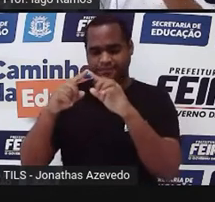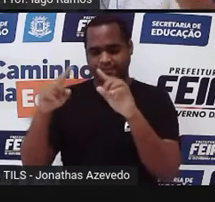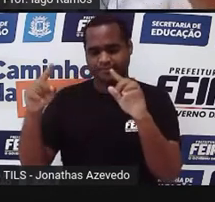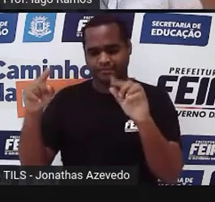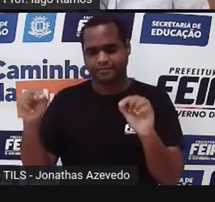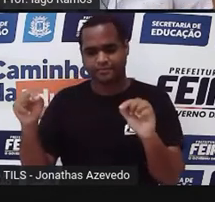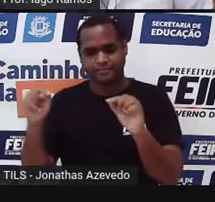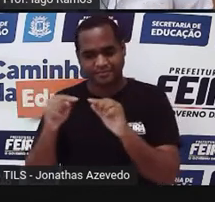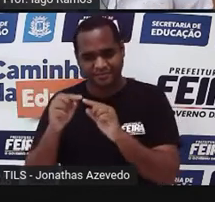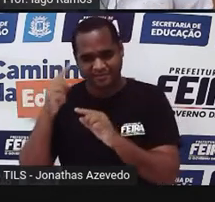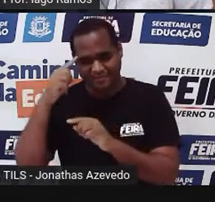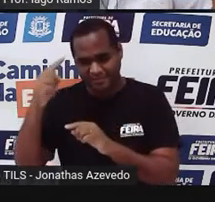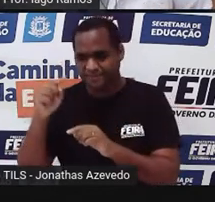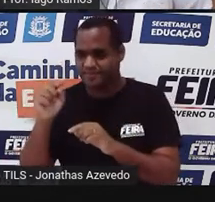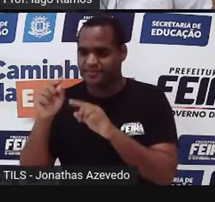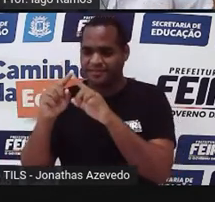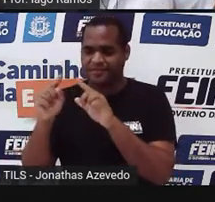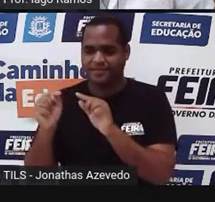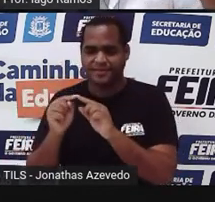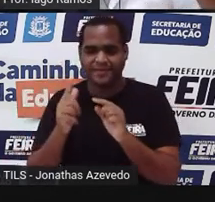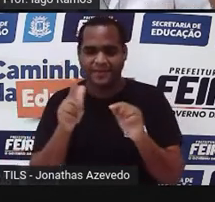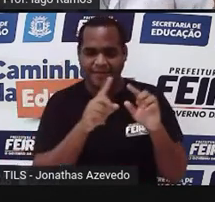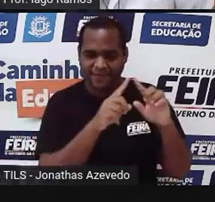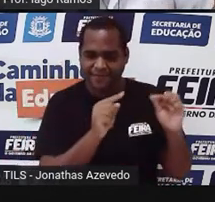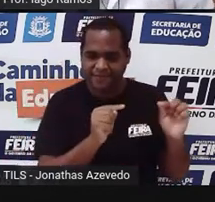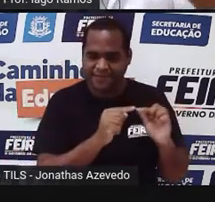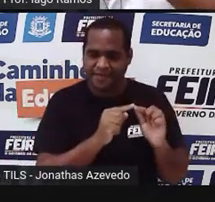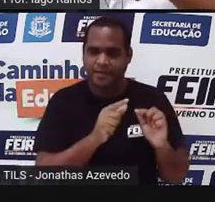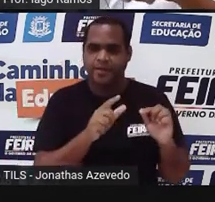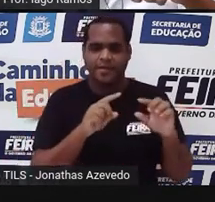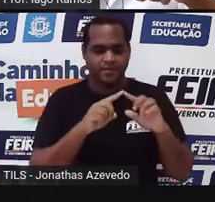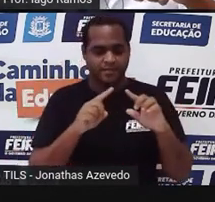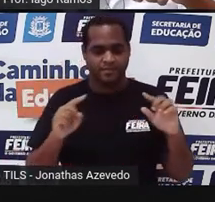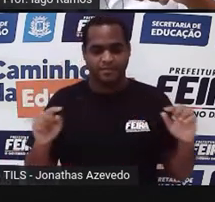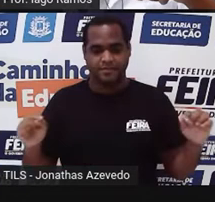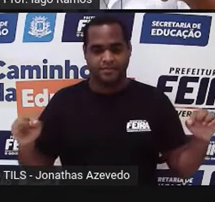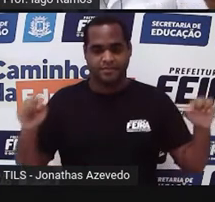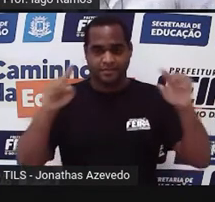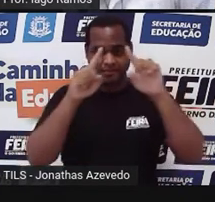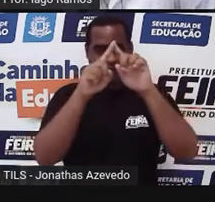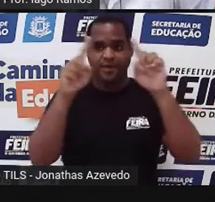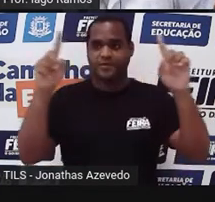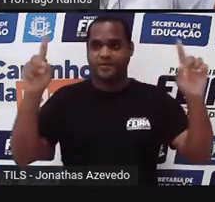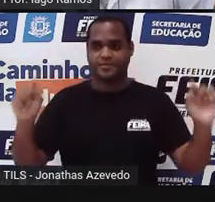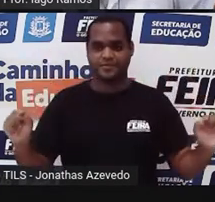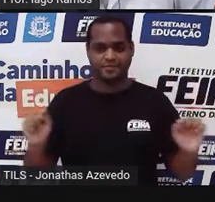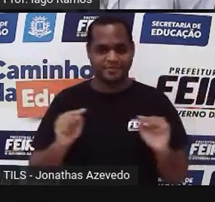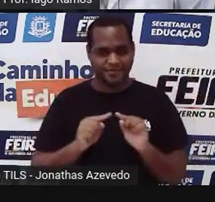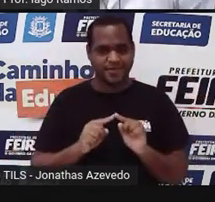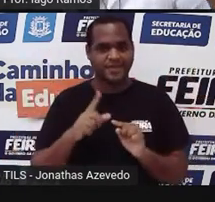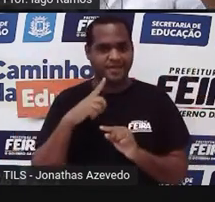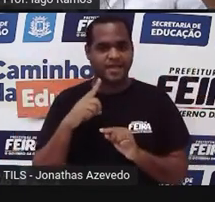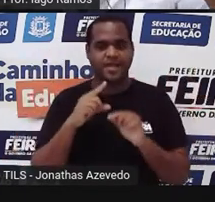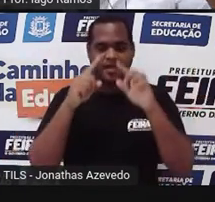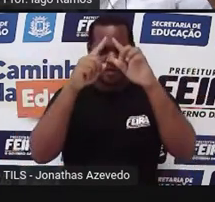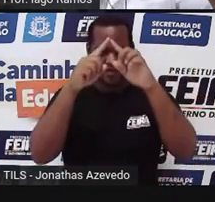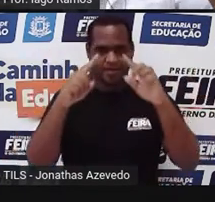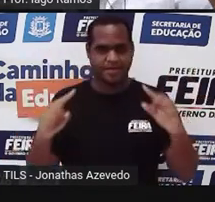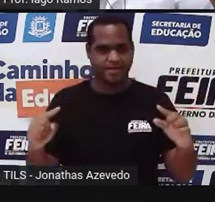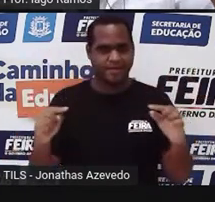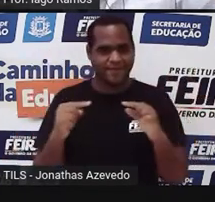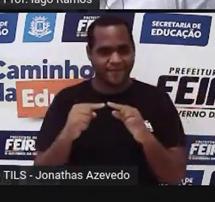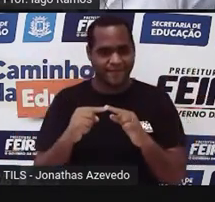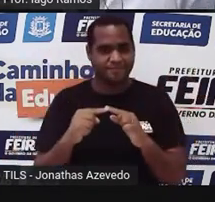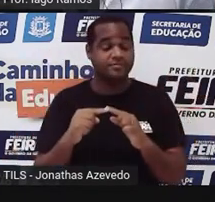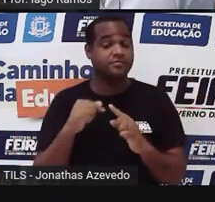quinazinha do losango vai tocar o lado do retângulo. Então, ter uma quinazinha do losango tocando no